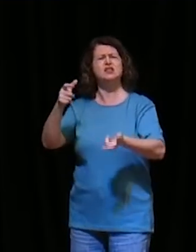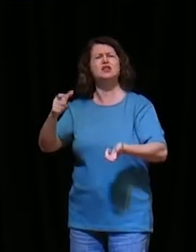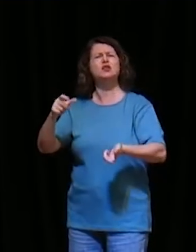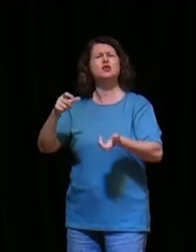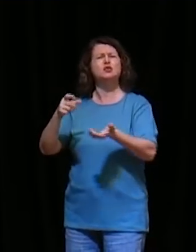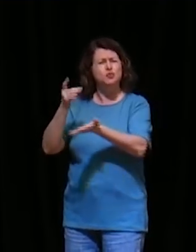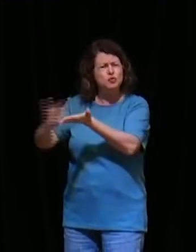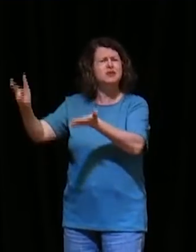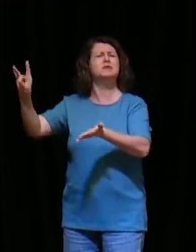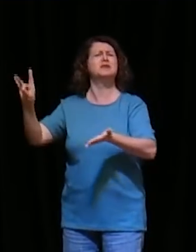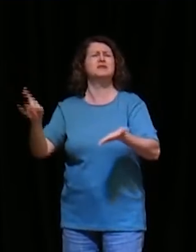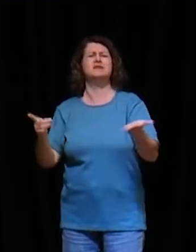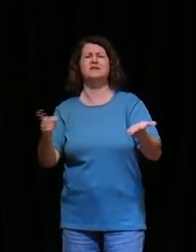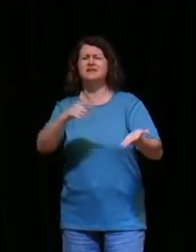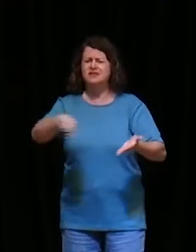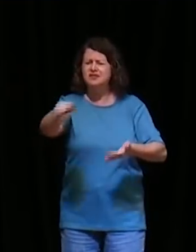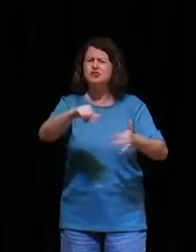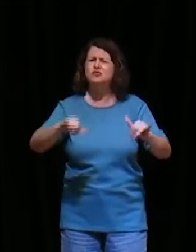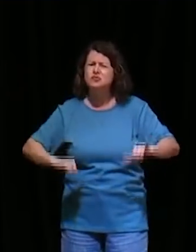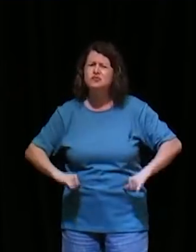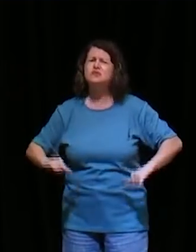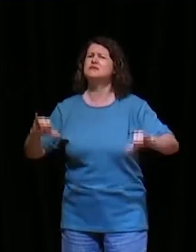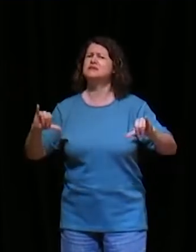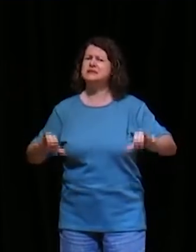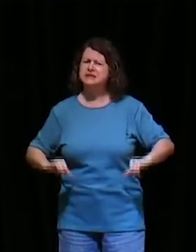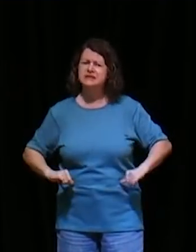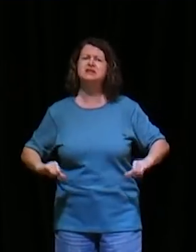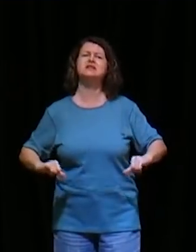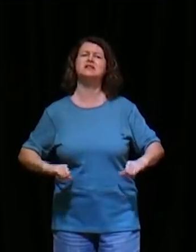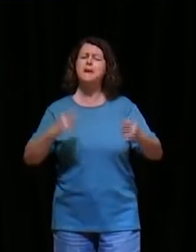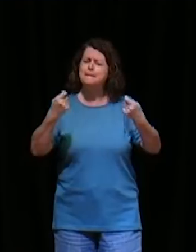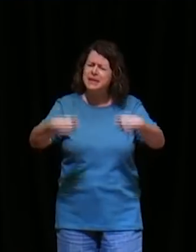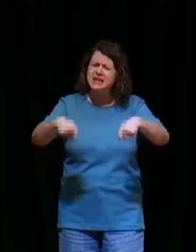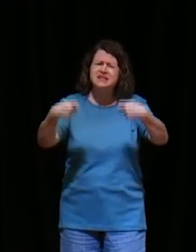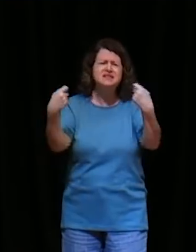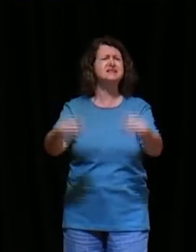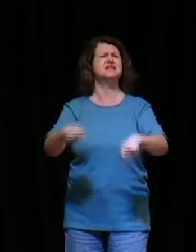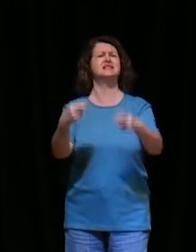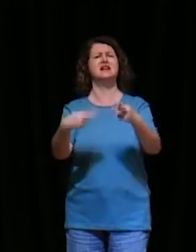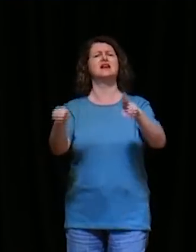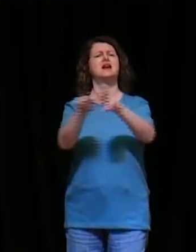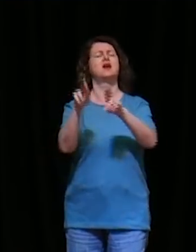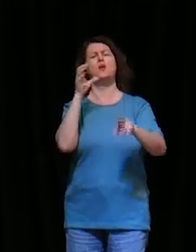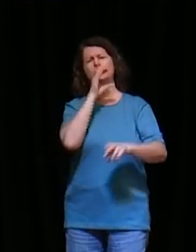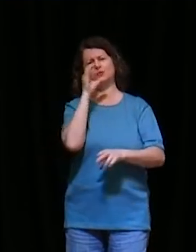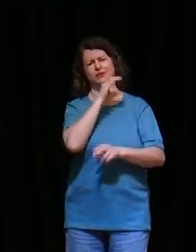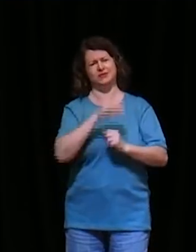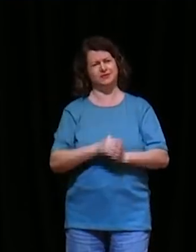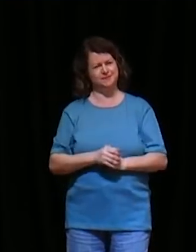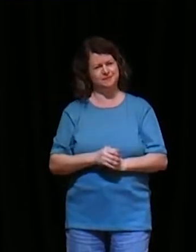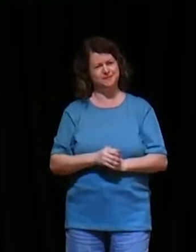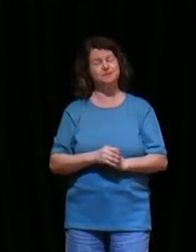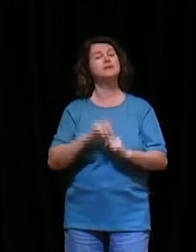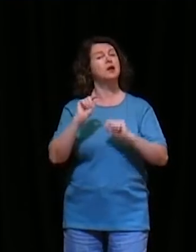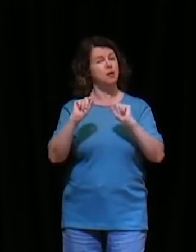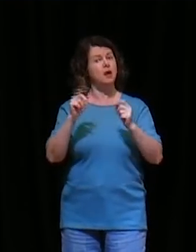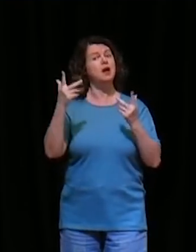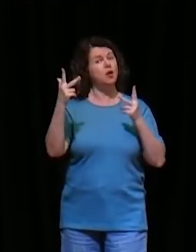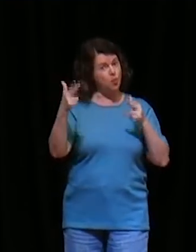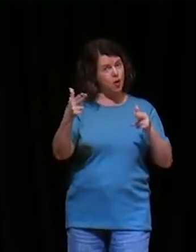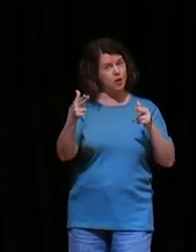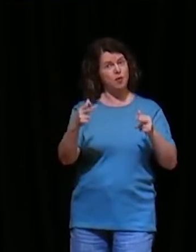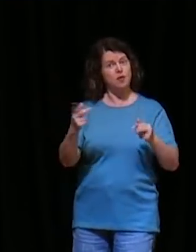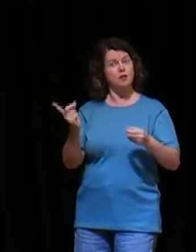muito implacável e precisam de restauração, então Neemias faz isso, ele se